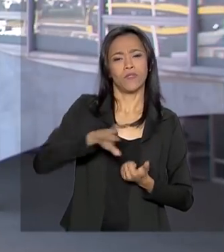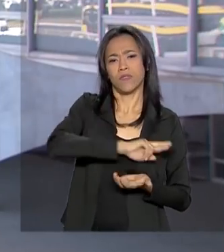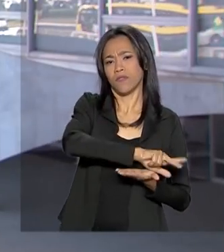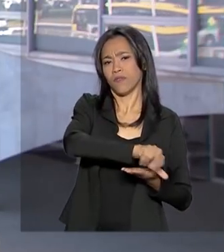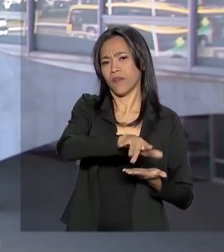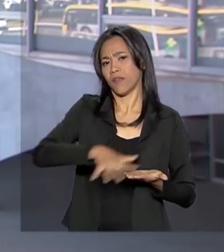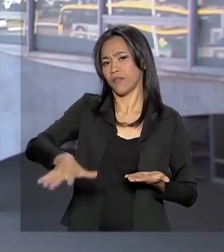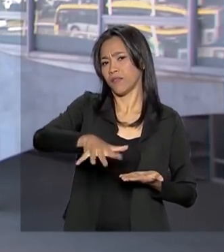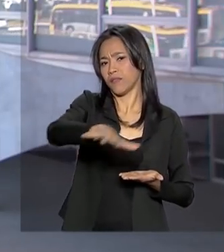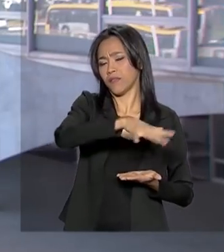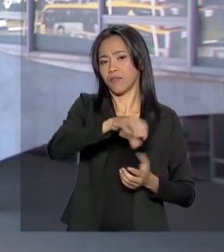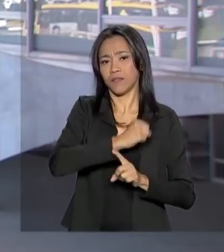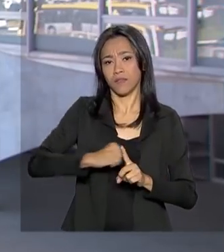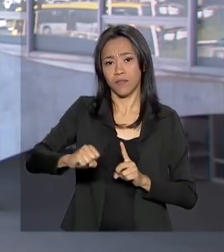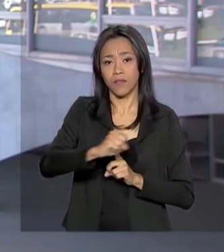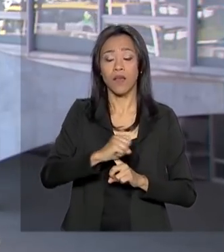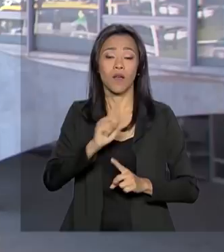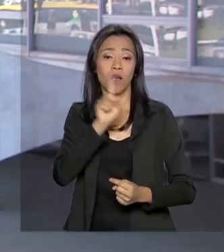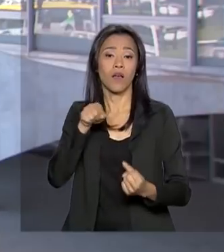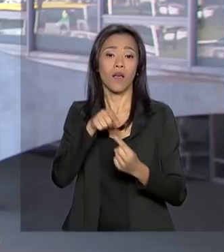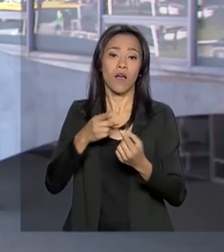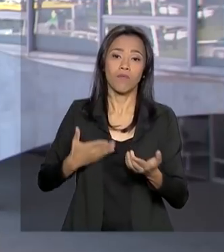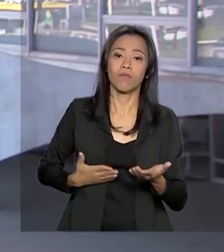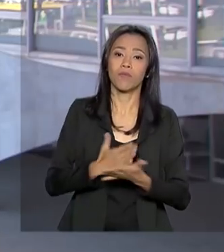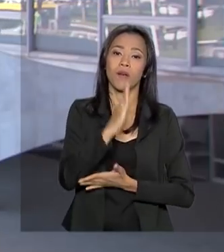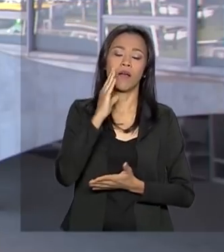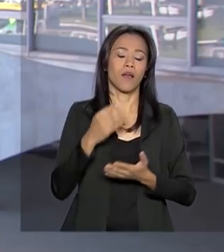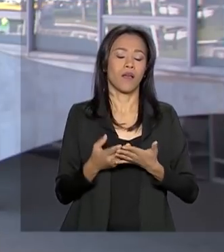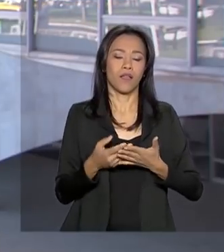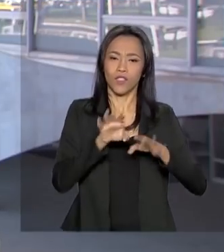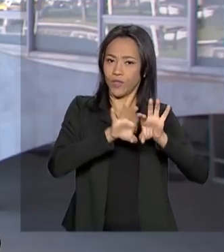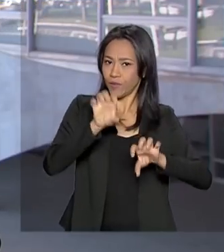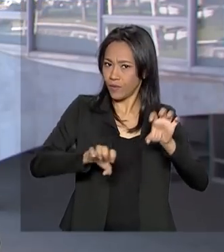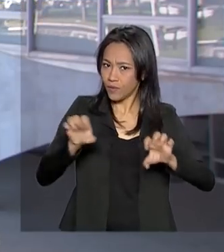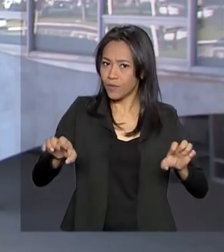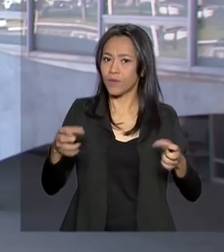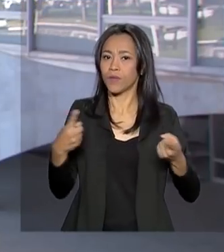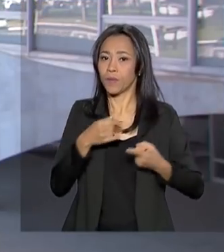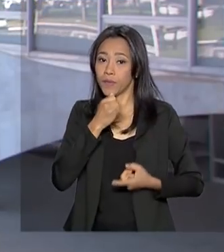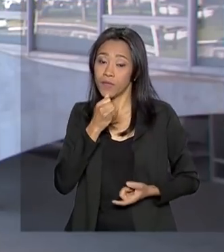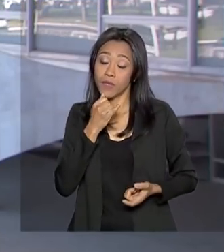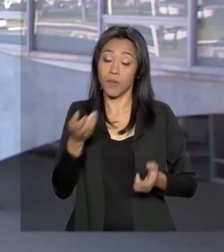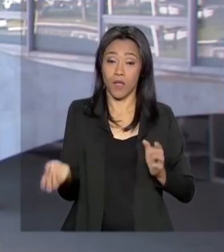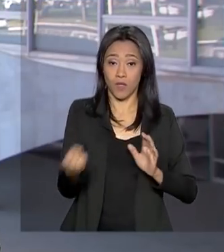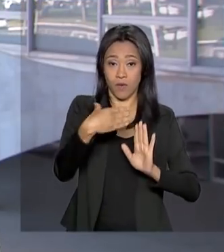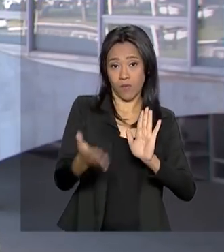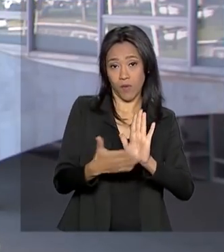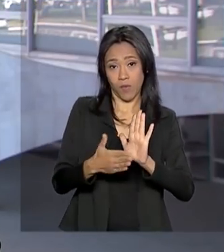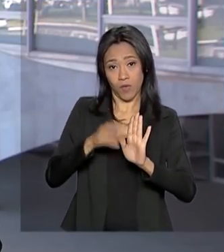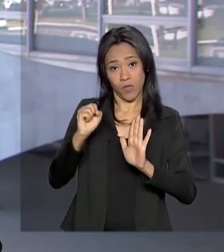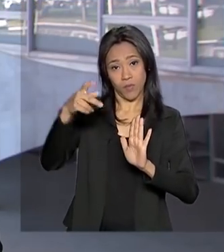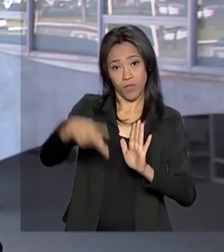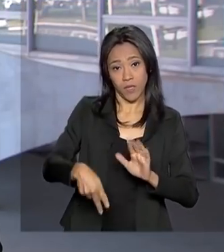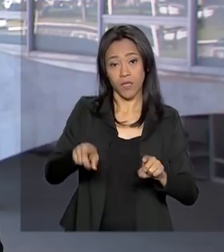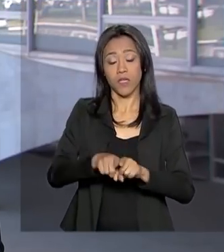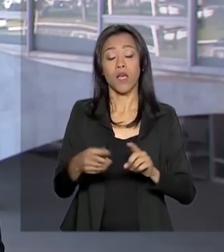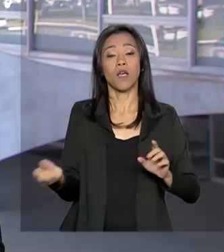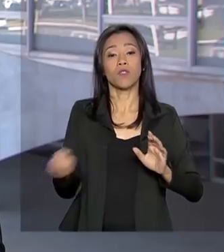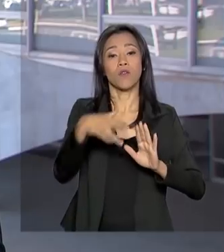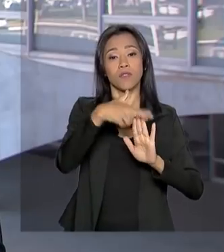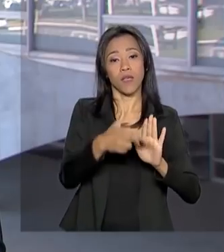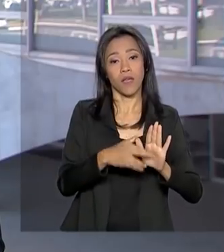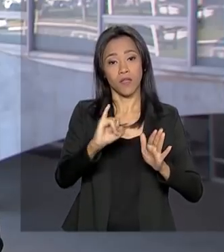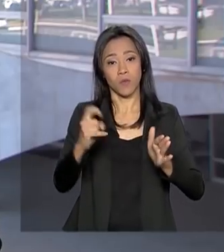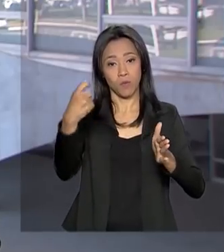para a aprovação de projetos estruturantes como a nova Previdência, a reforma tributária e também uma